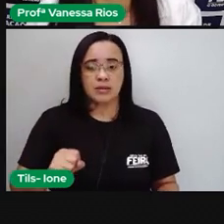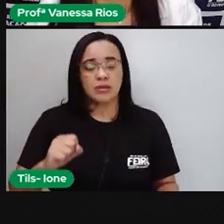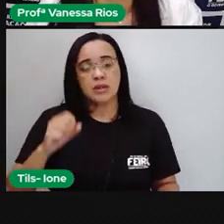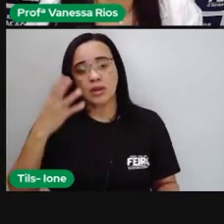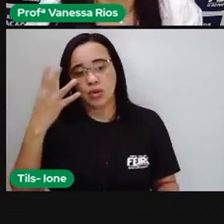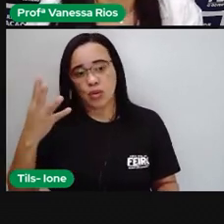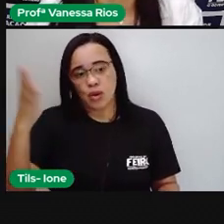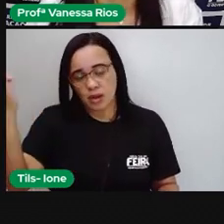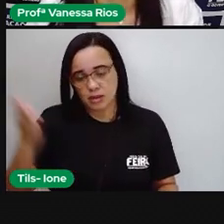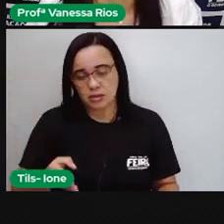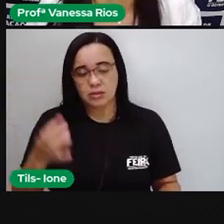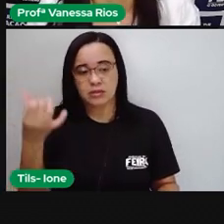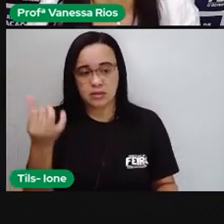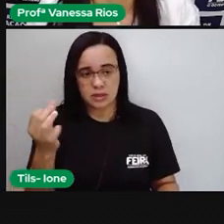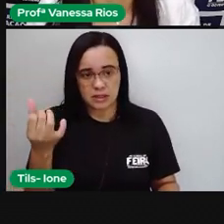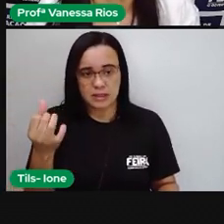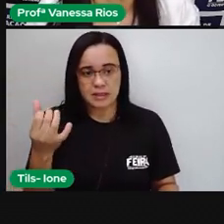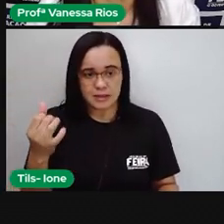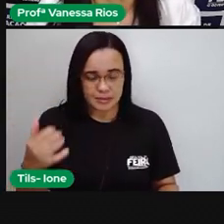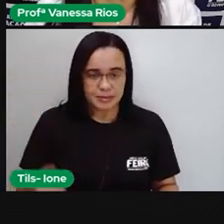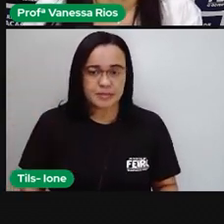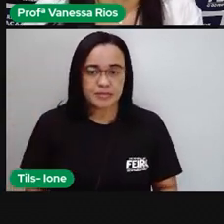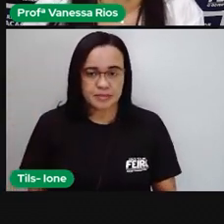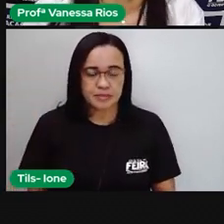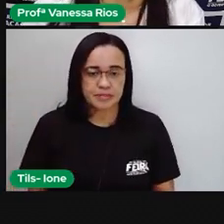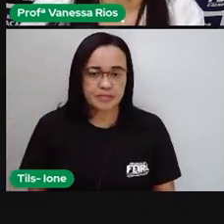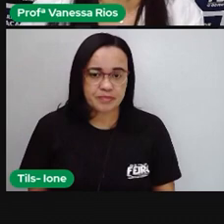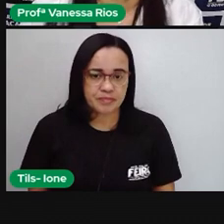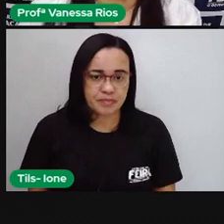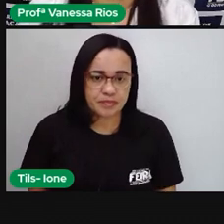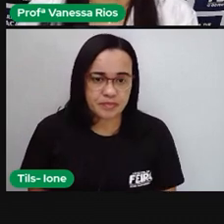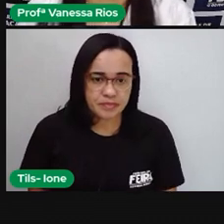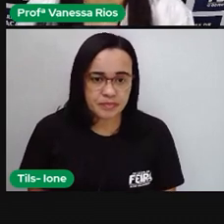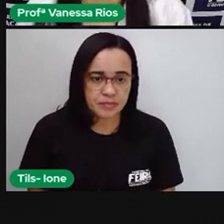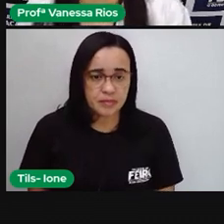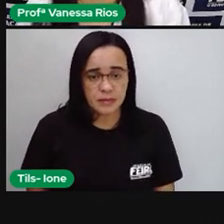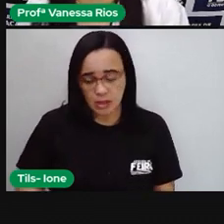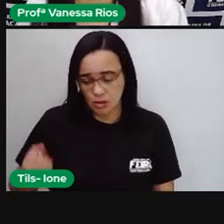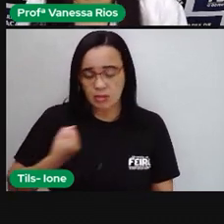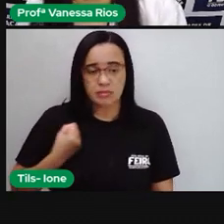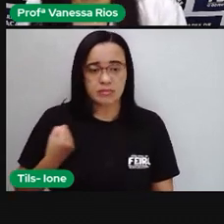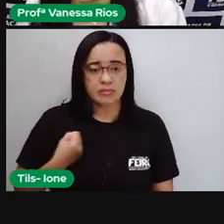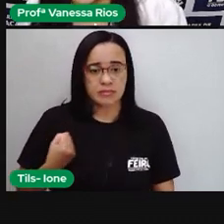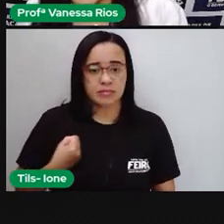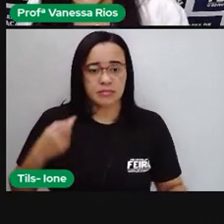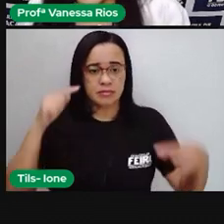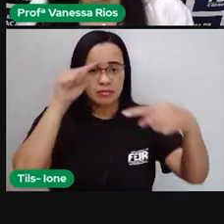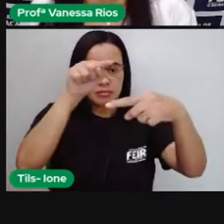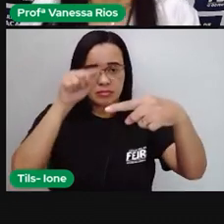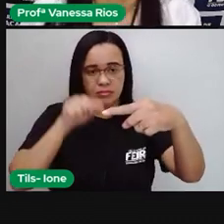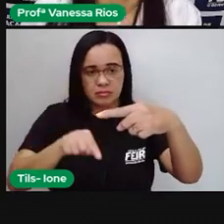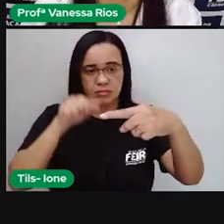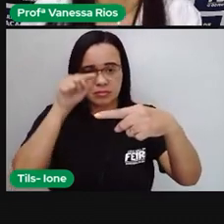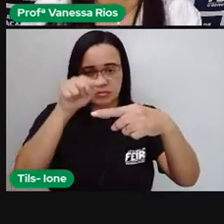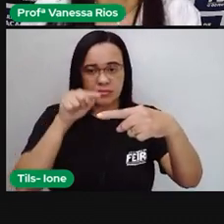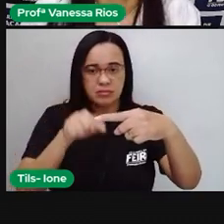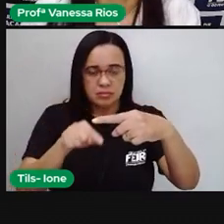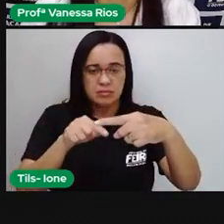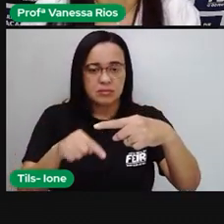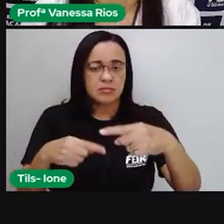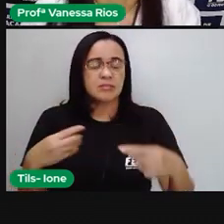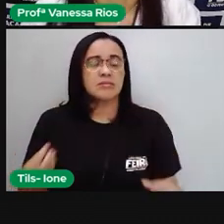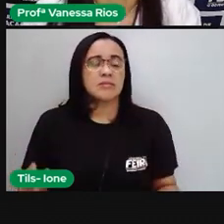E aqui, quatro, dezesseis avos. Então, os números que são expressos por frações, a gente chama de